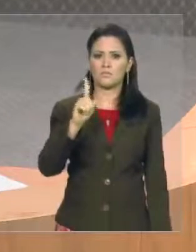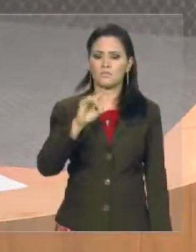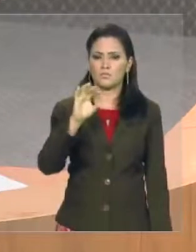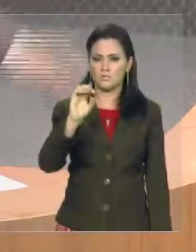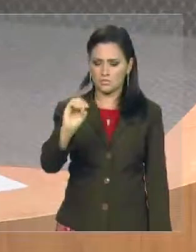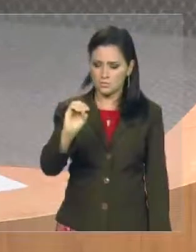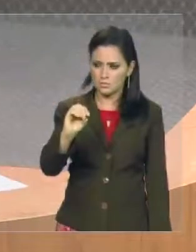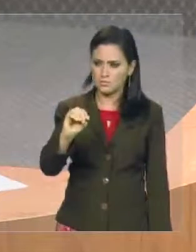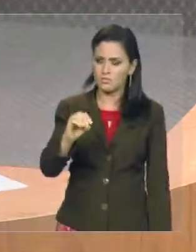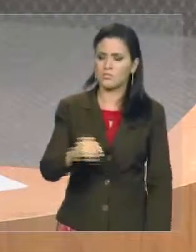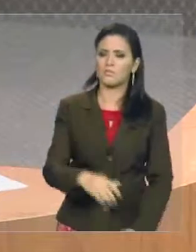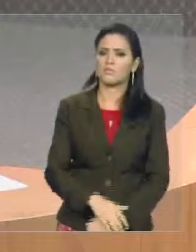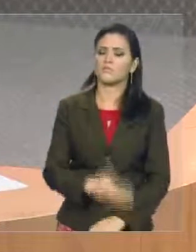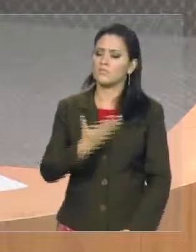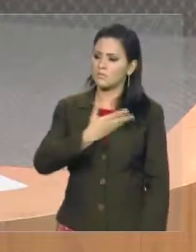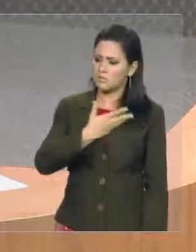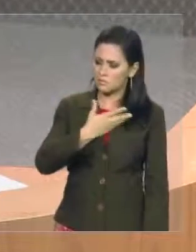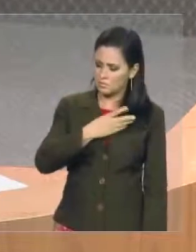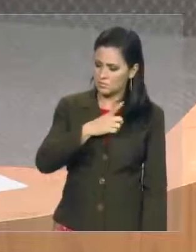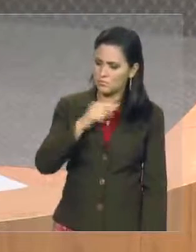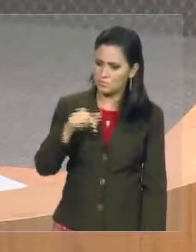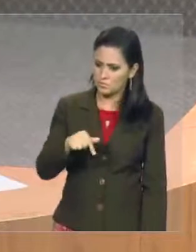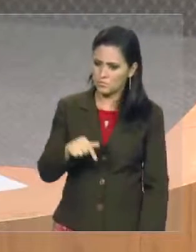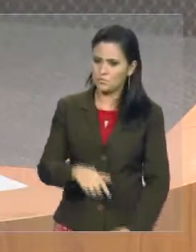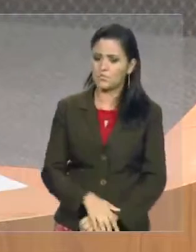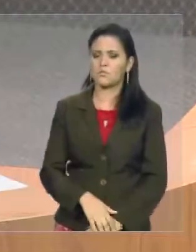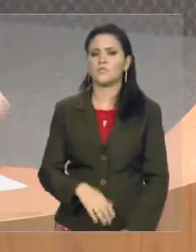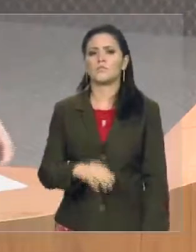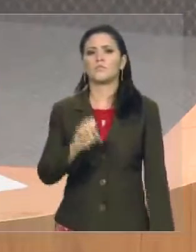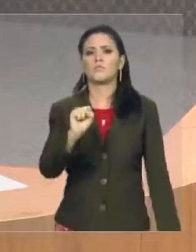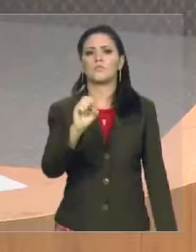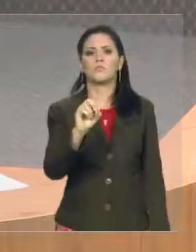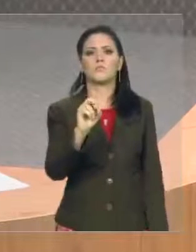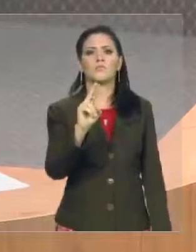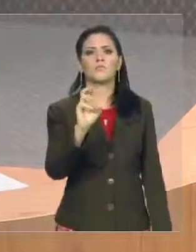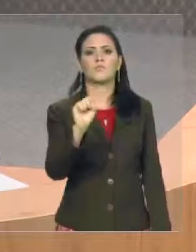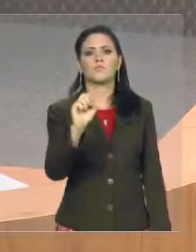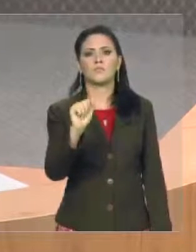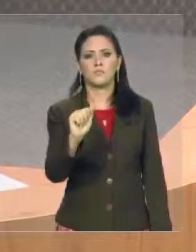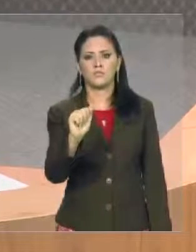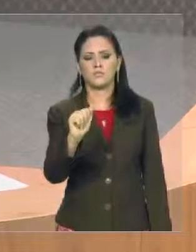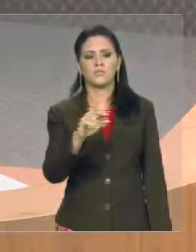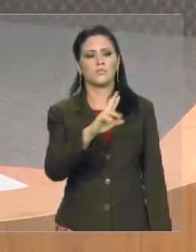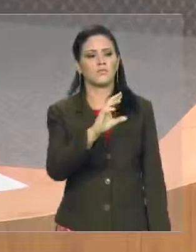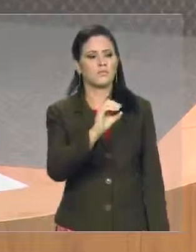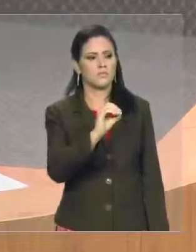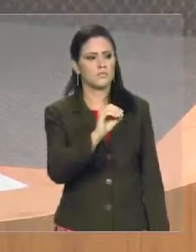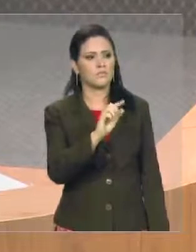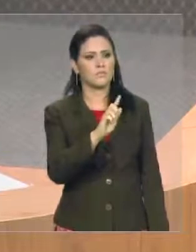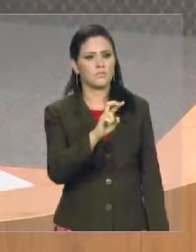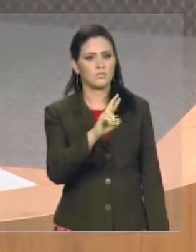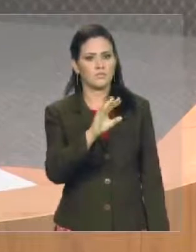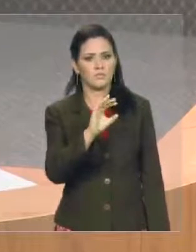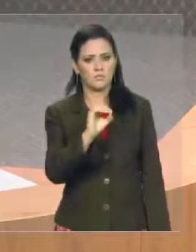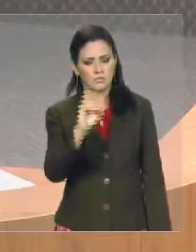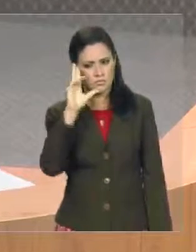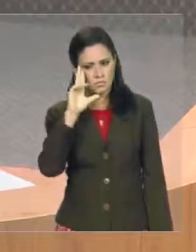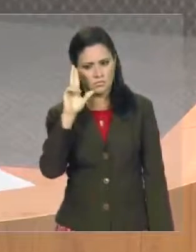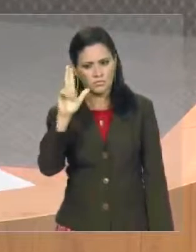admiração, um dos grandes amigos que eu tenho nesta casa, deputado Souza Neto, deputado Rogério Cafeteira, líder,